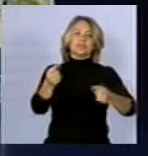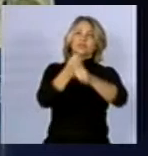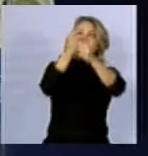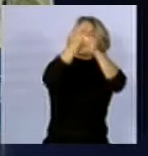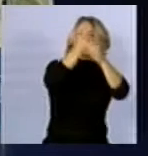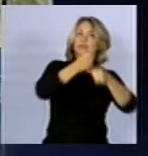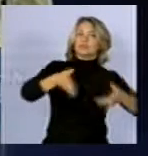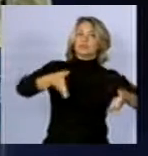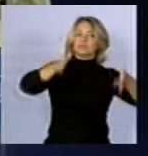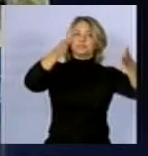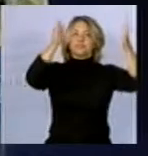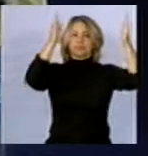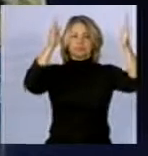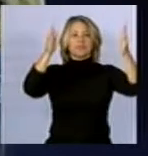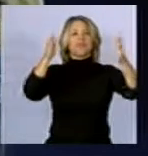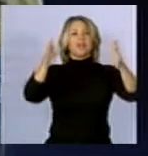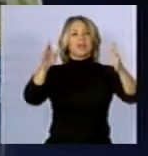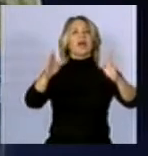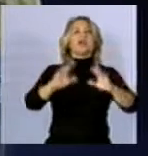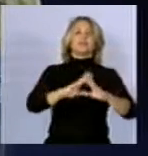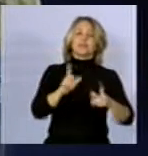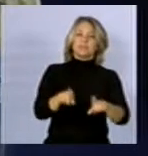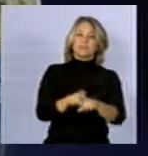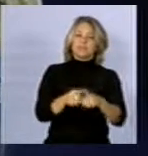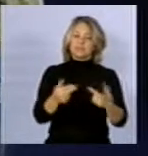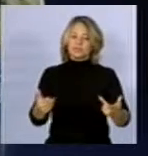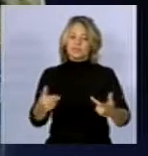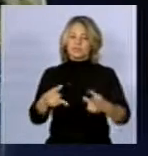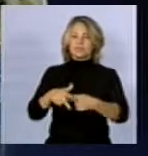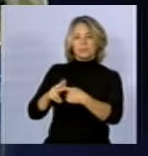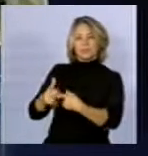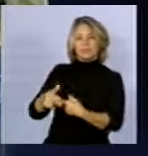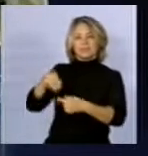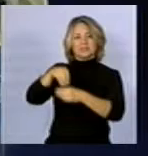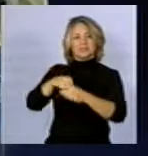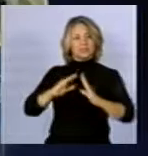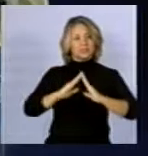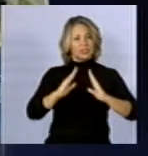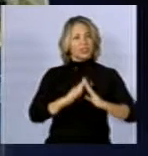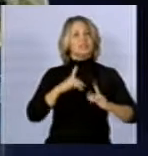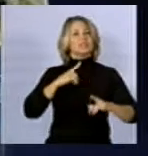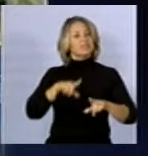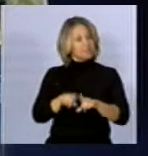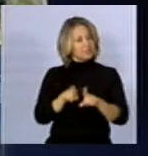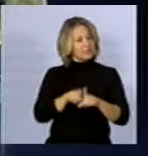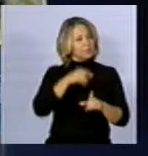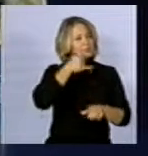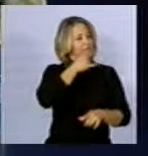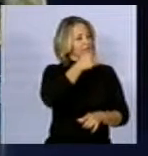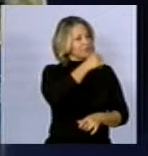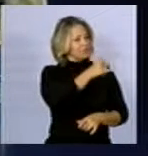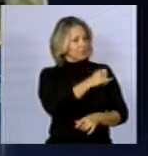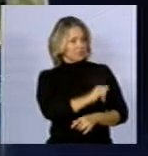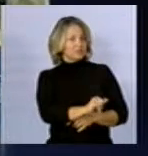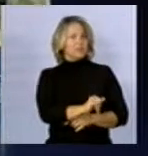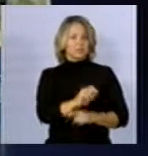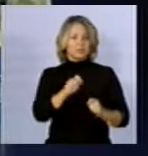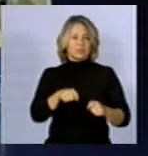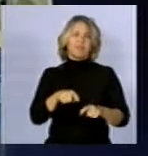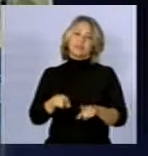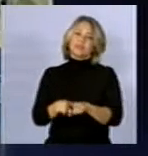de suas casas, exposto a aparelhos domésticos, que também emitem radiação, exposto também,